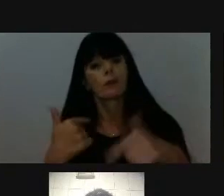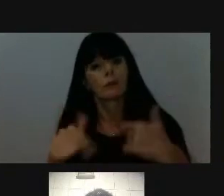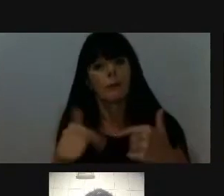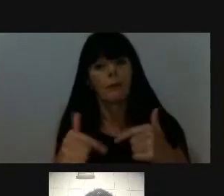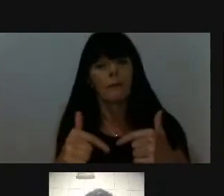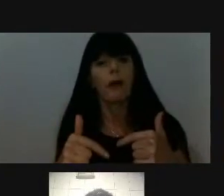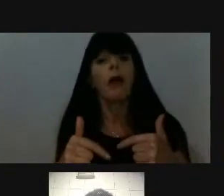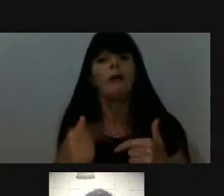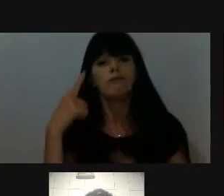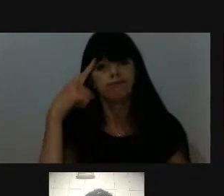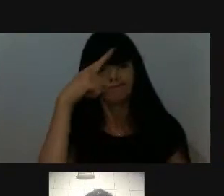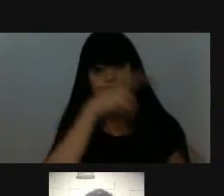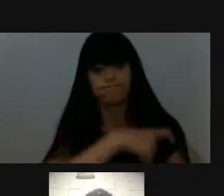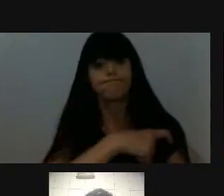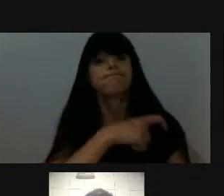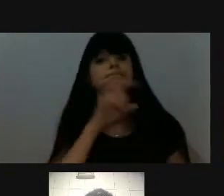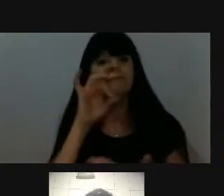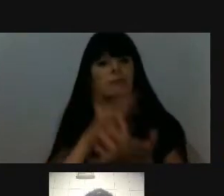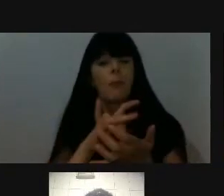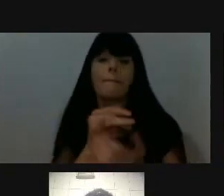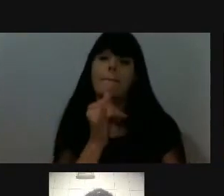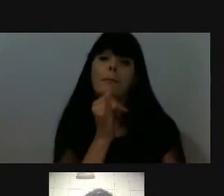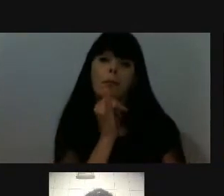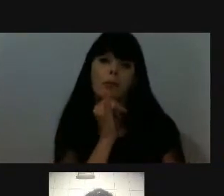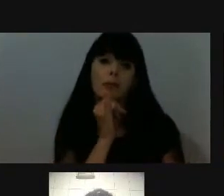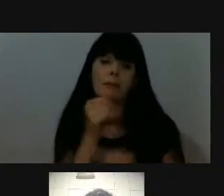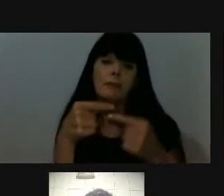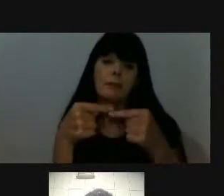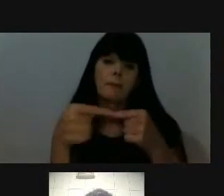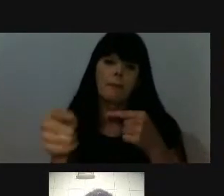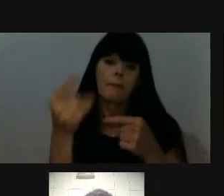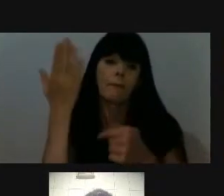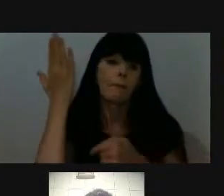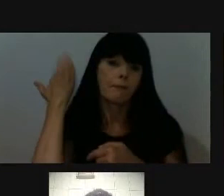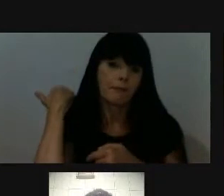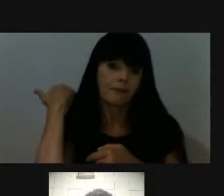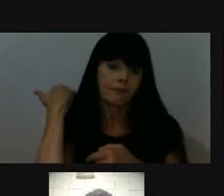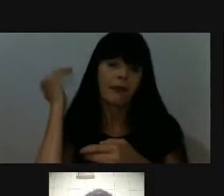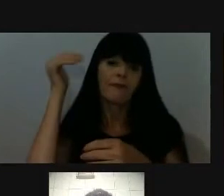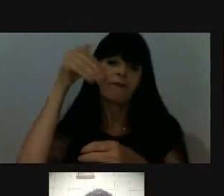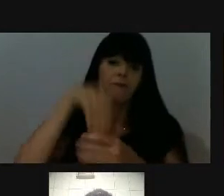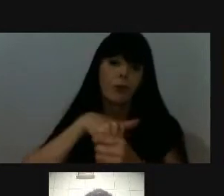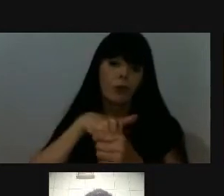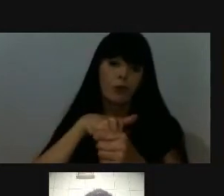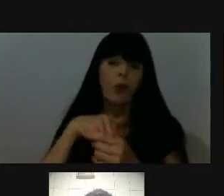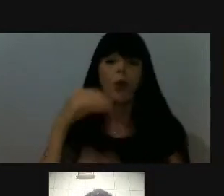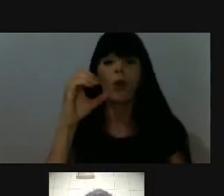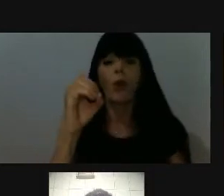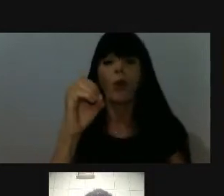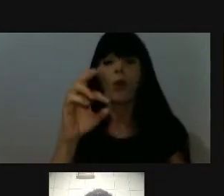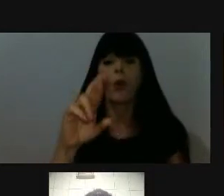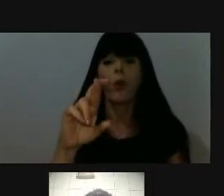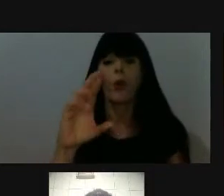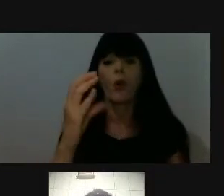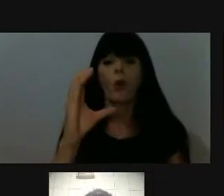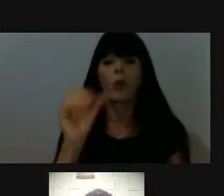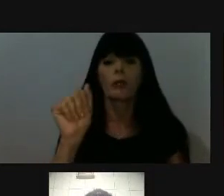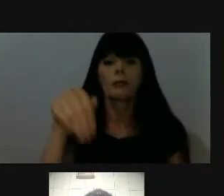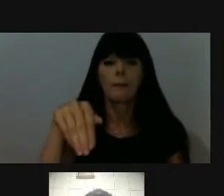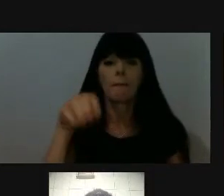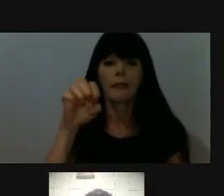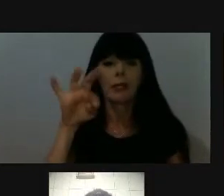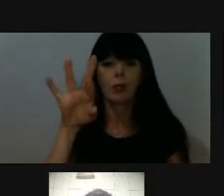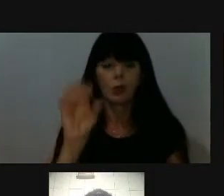mudanças, é um trabalho bastante complexo, né? Como, por exemplo, na semana passada, nós votamos o